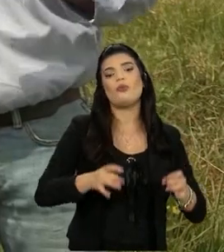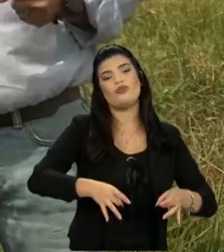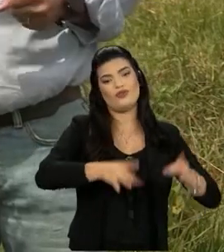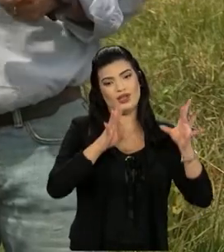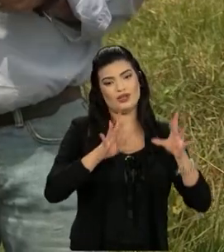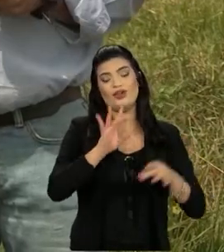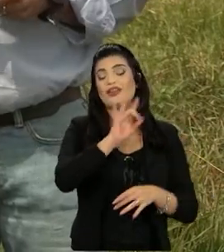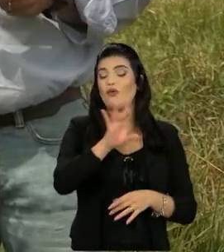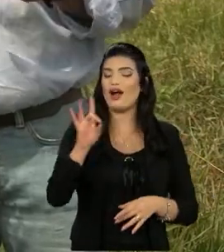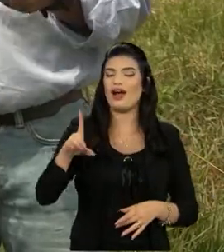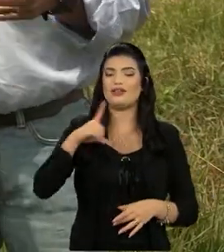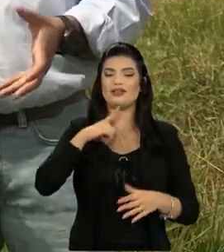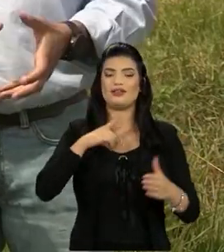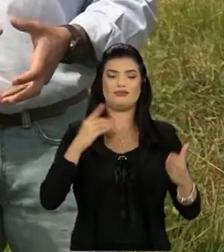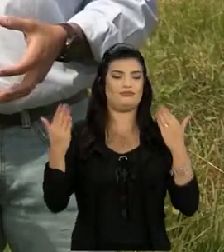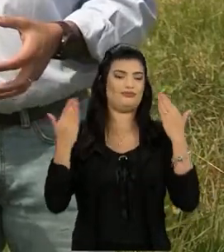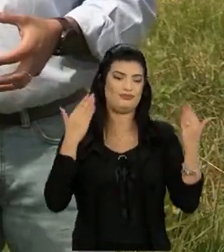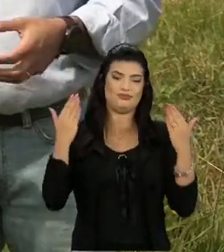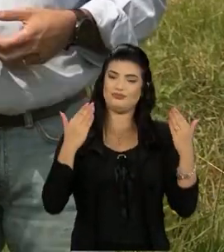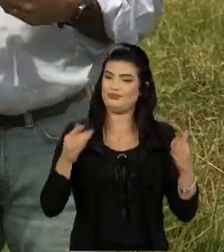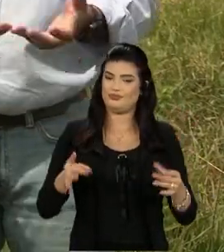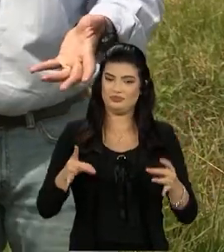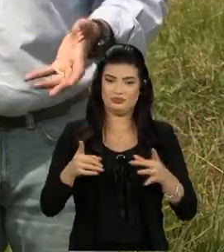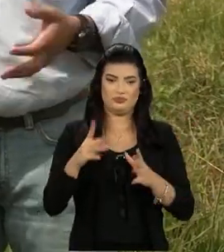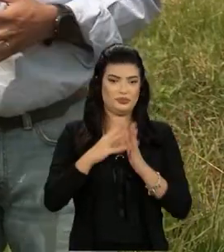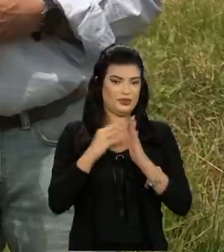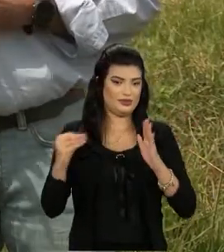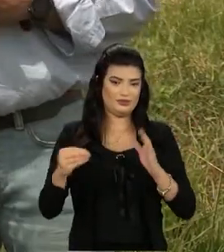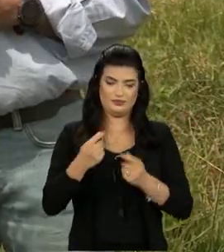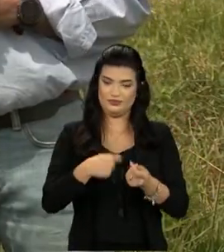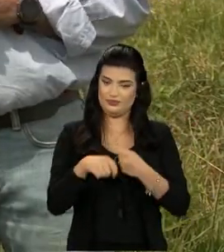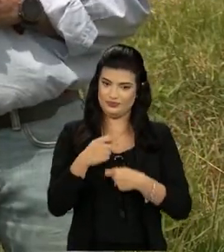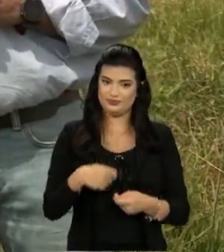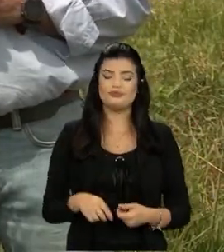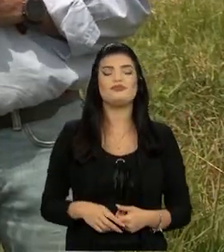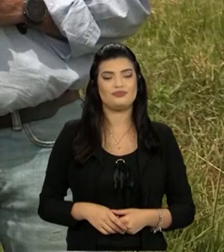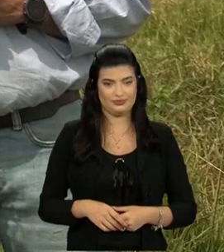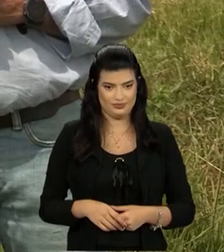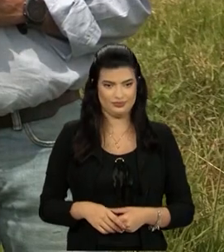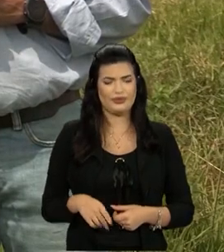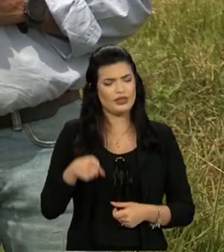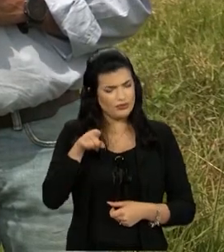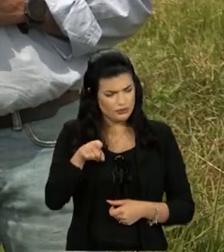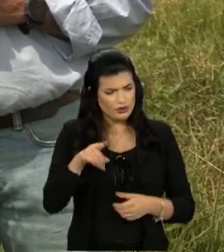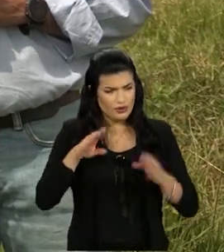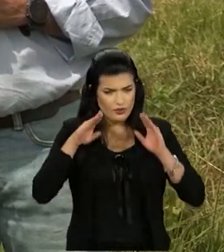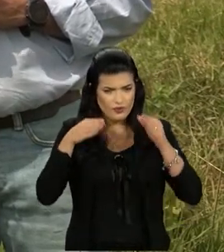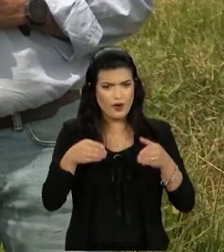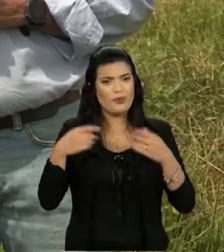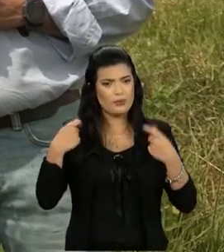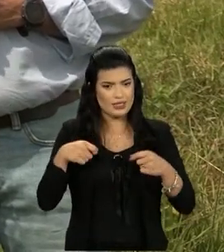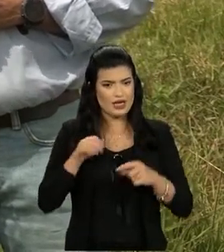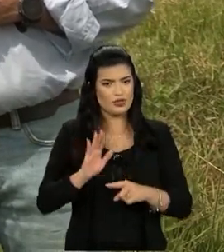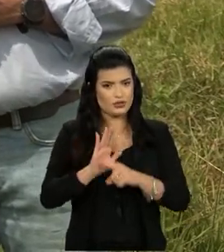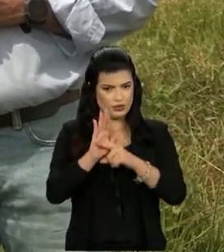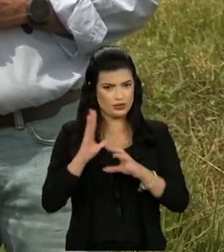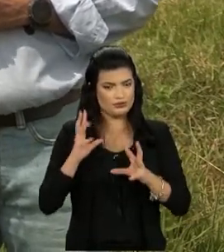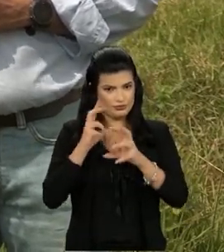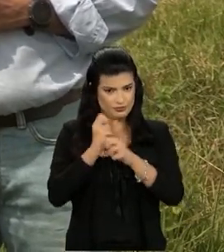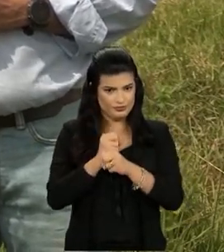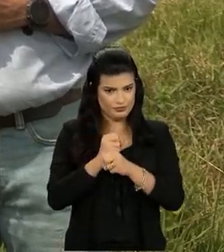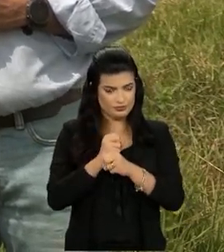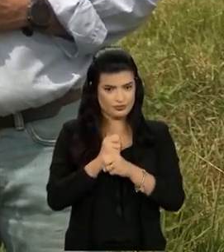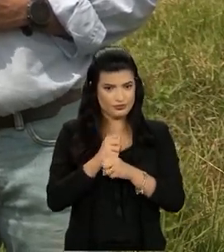Cada um vai ter sua conta, cada um vai ter seu modelo e cada um vai ter seu negócio. O negócio é ajudar o cara a fazer essa conta, né? Porque